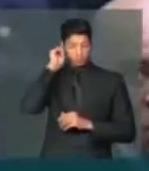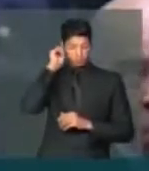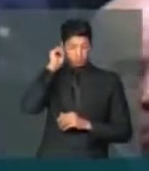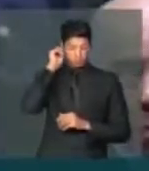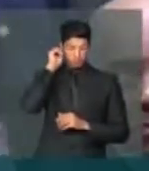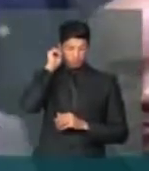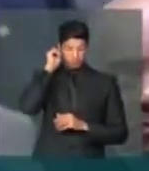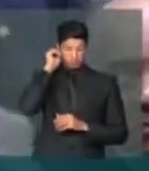é, como